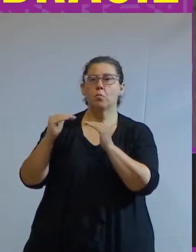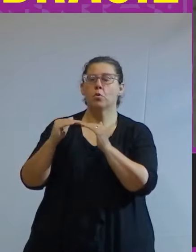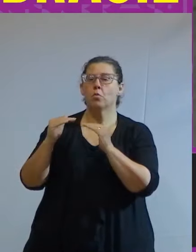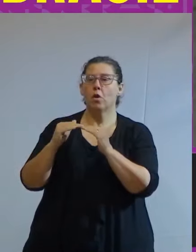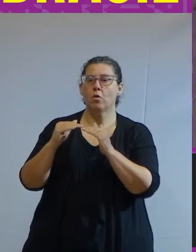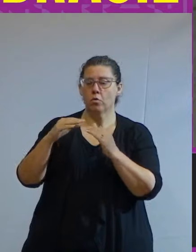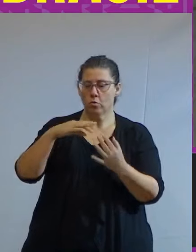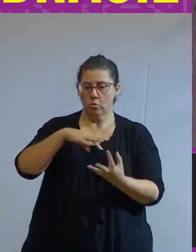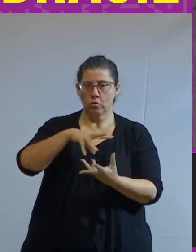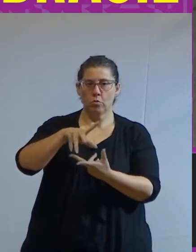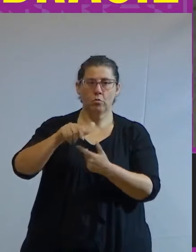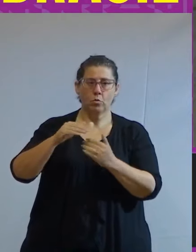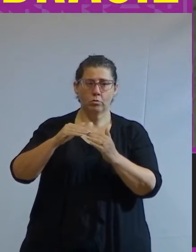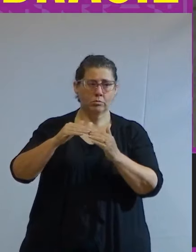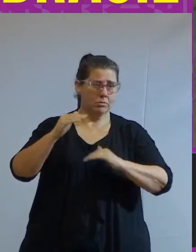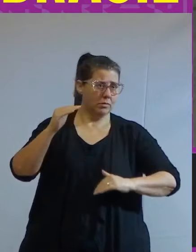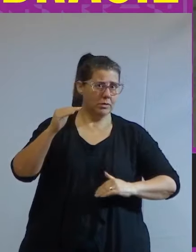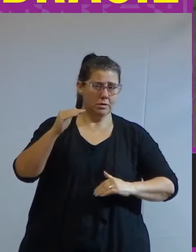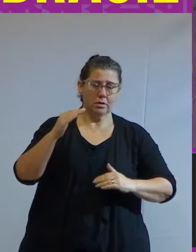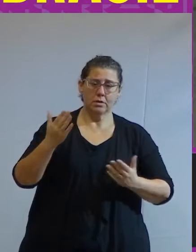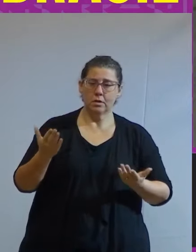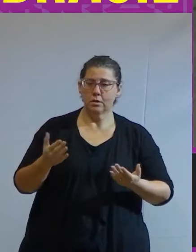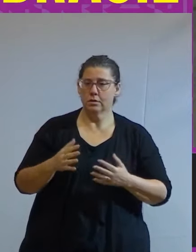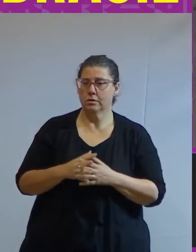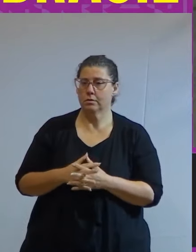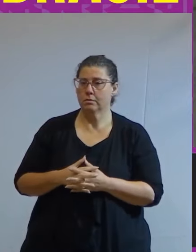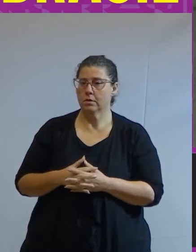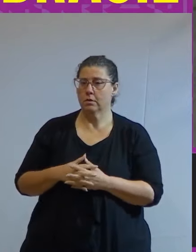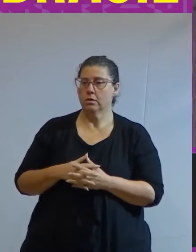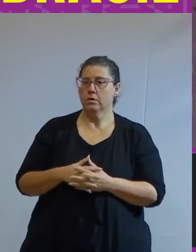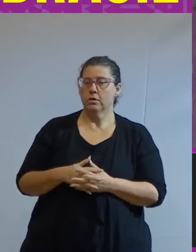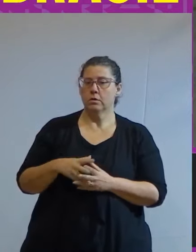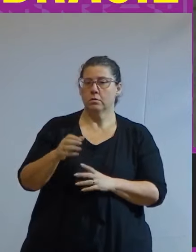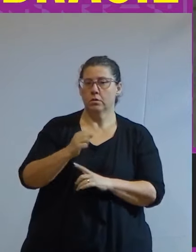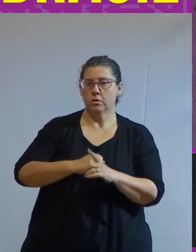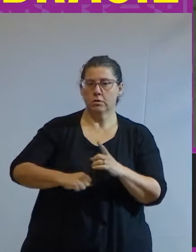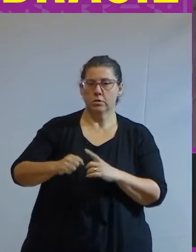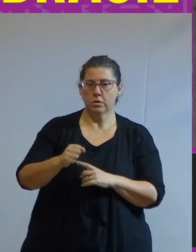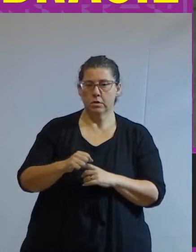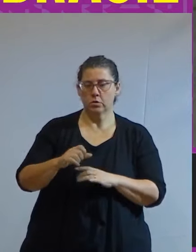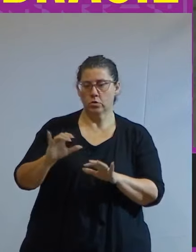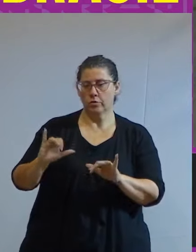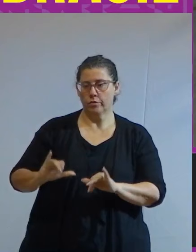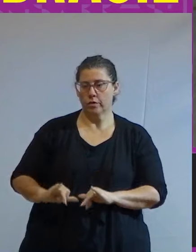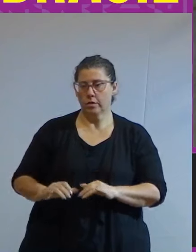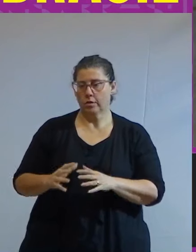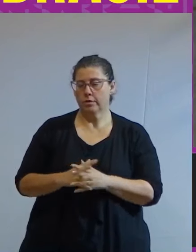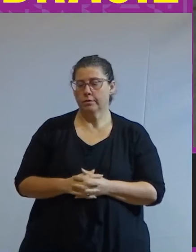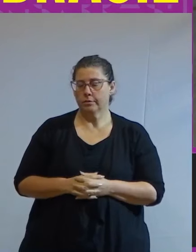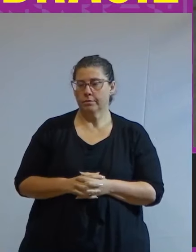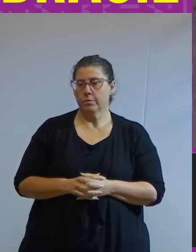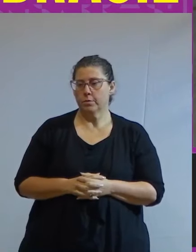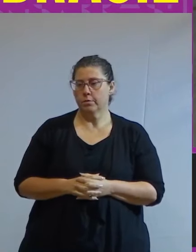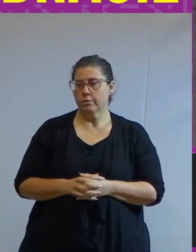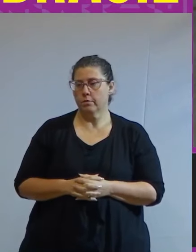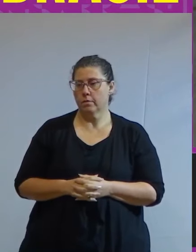mundo tão dilacerado numa sociedade tão fragmentada e